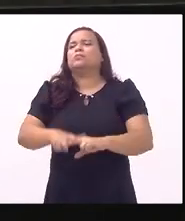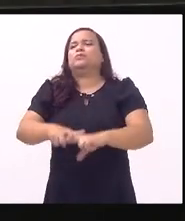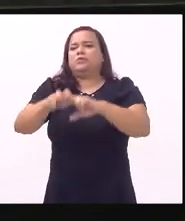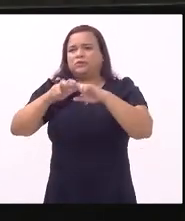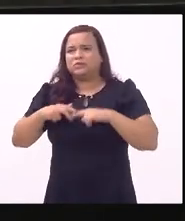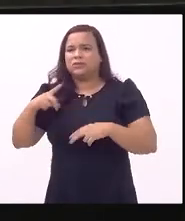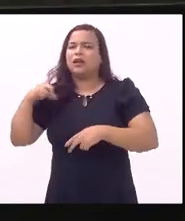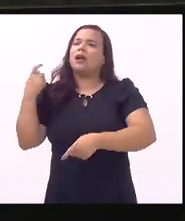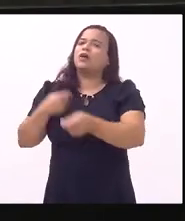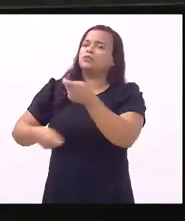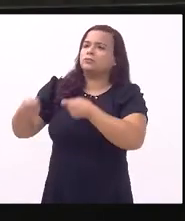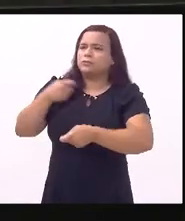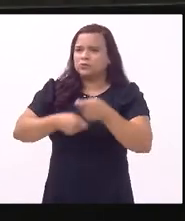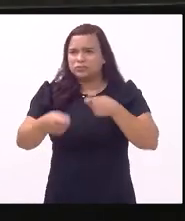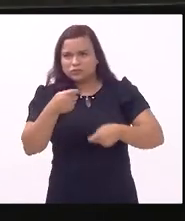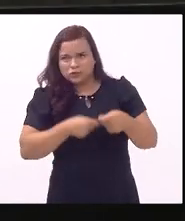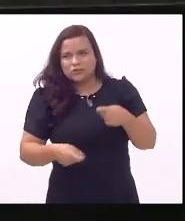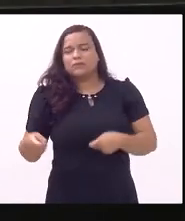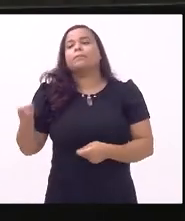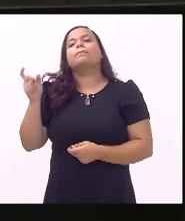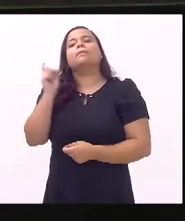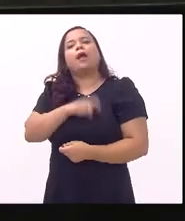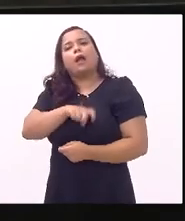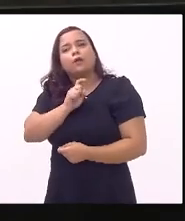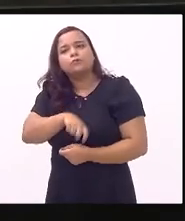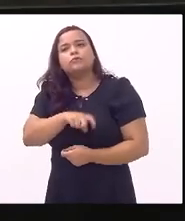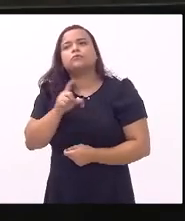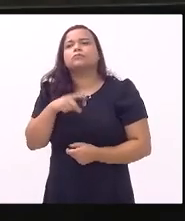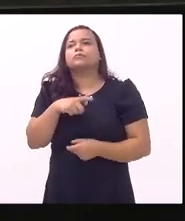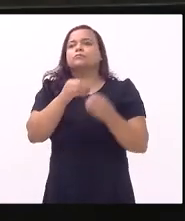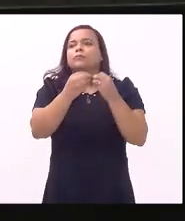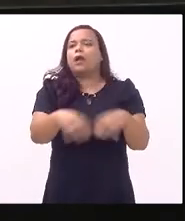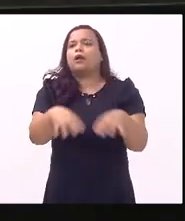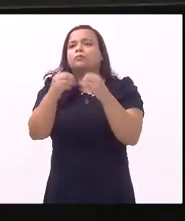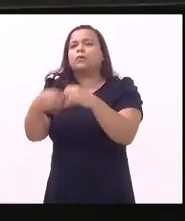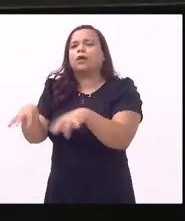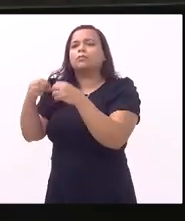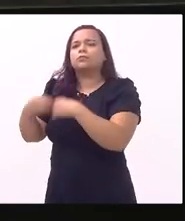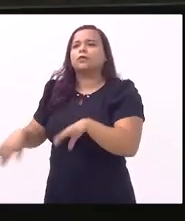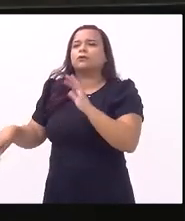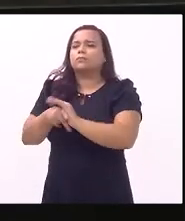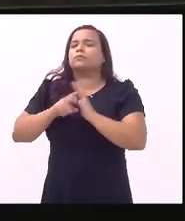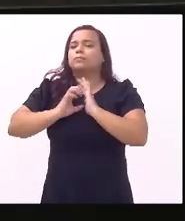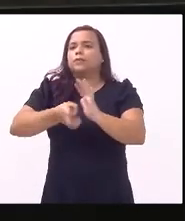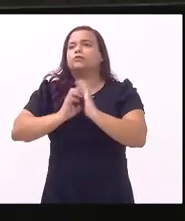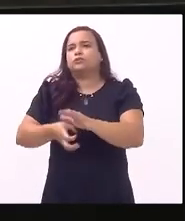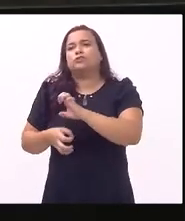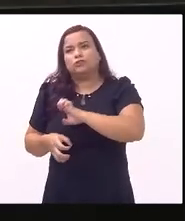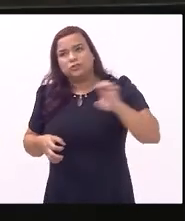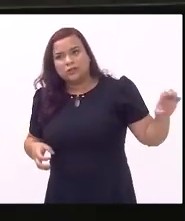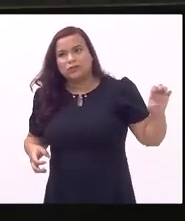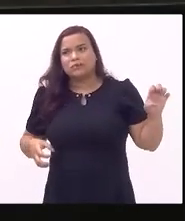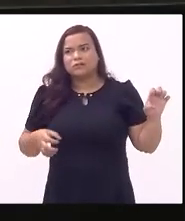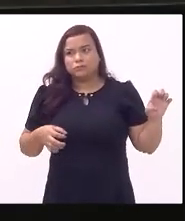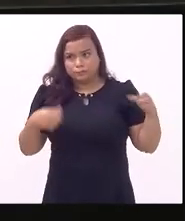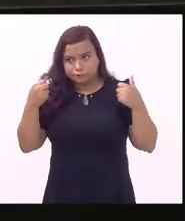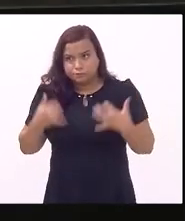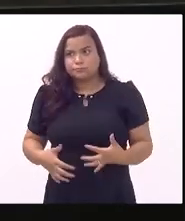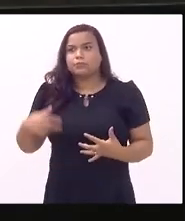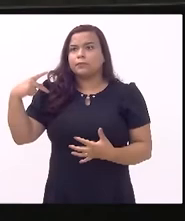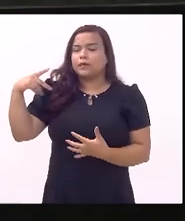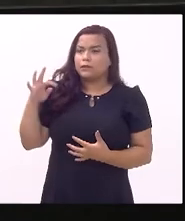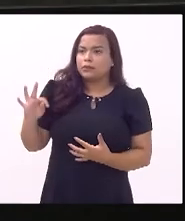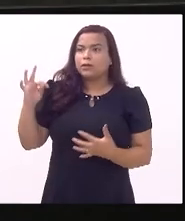administração maléfica e destruidora dos partidos de esquerda diga-se de passagem PT